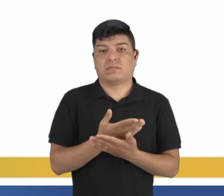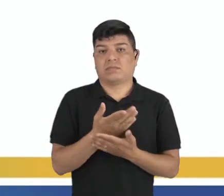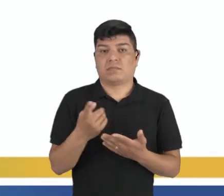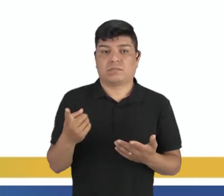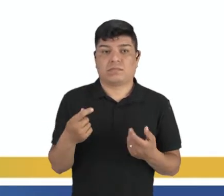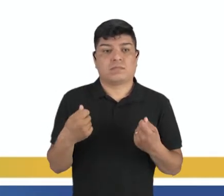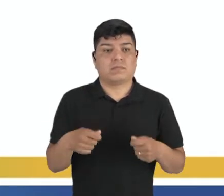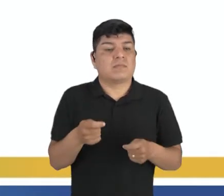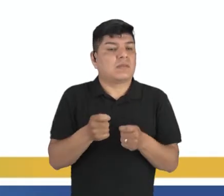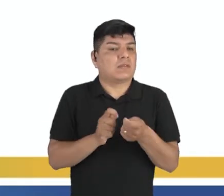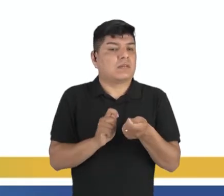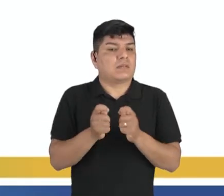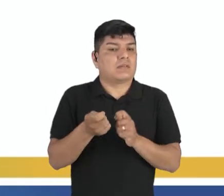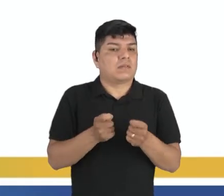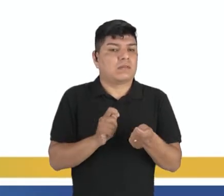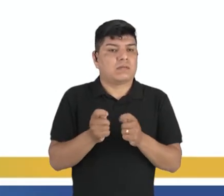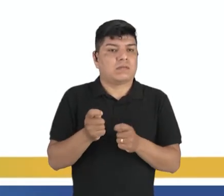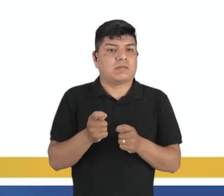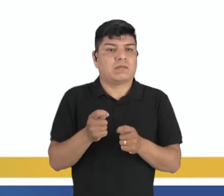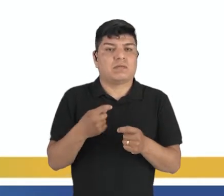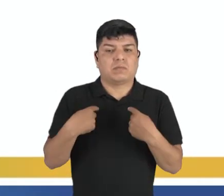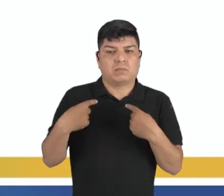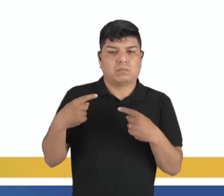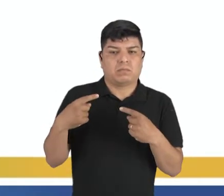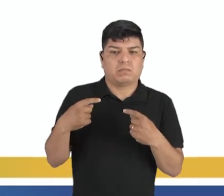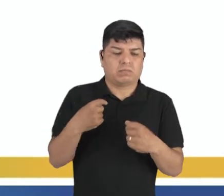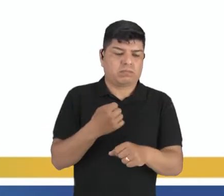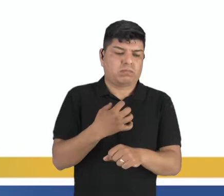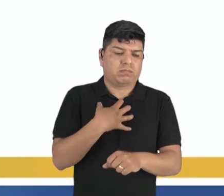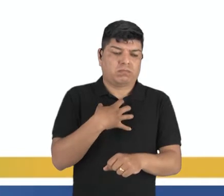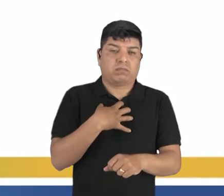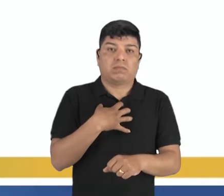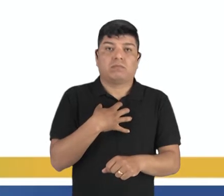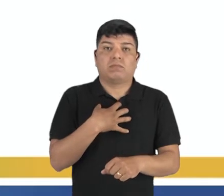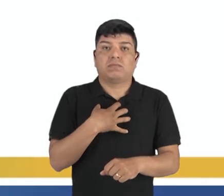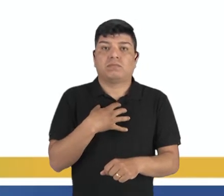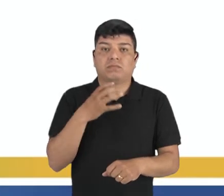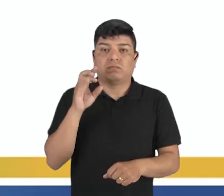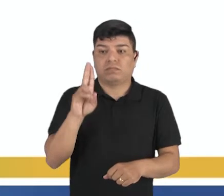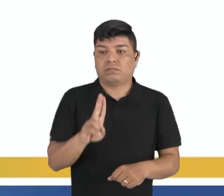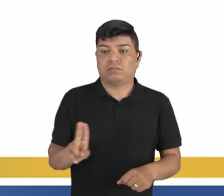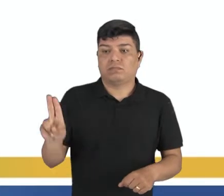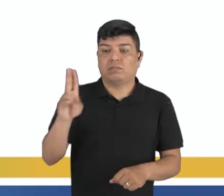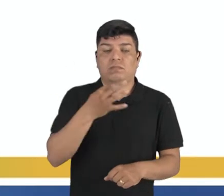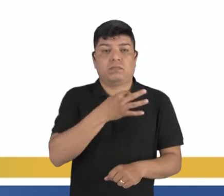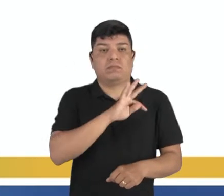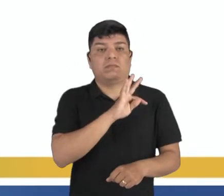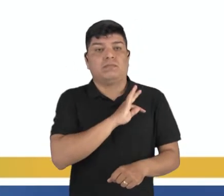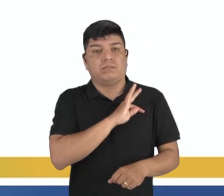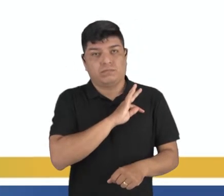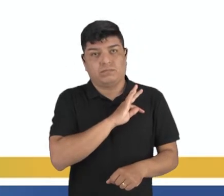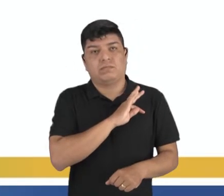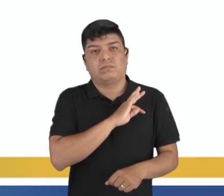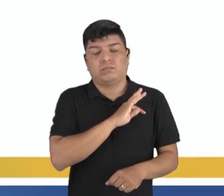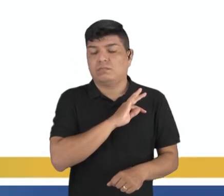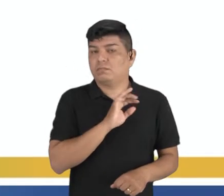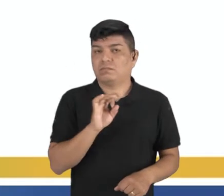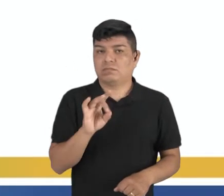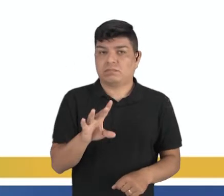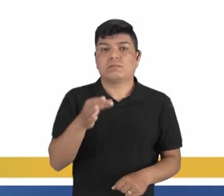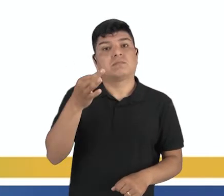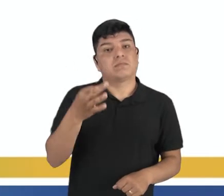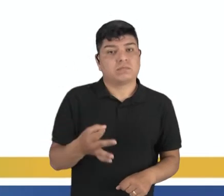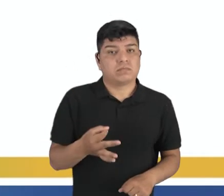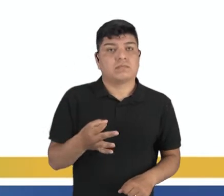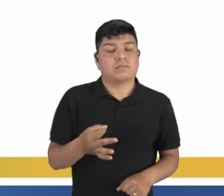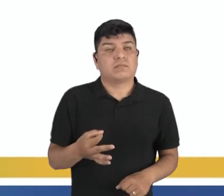controlar os seus impulsos e somente usar o que você sabe, as suas técnicas, em último caso. E dá certo,